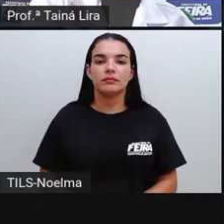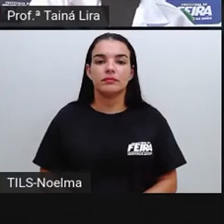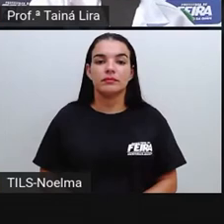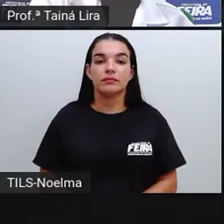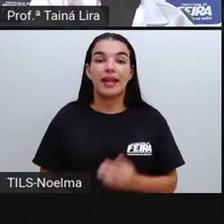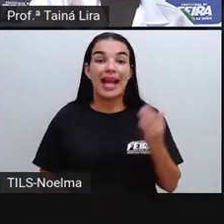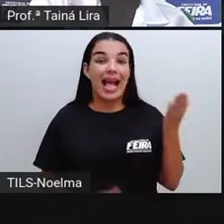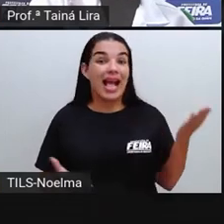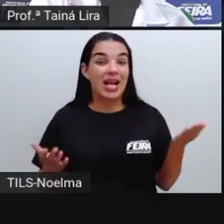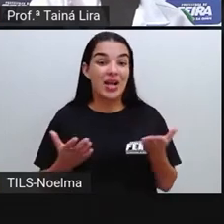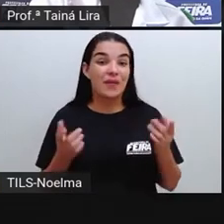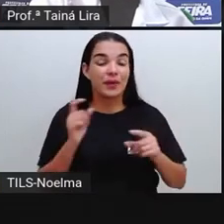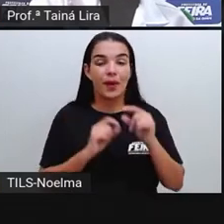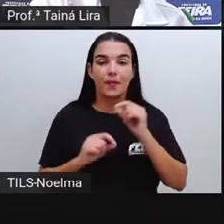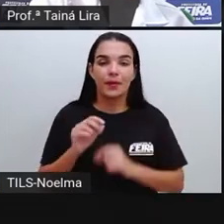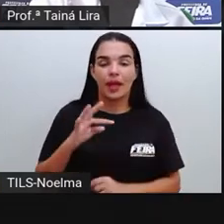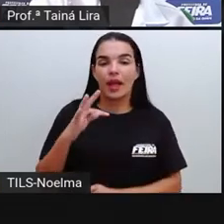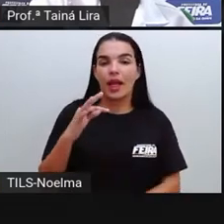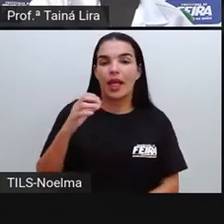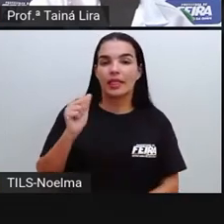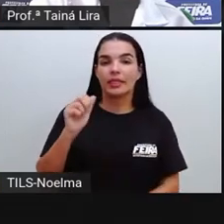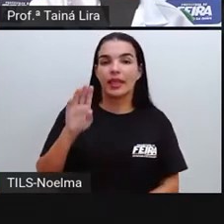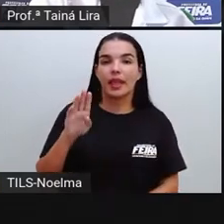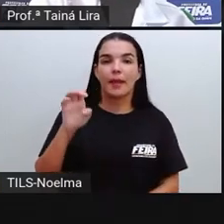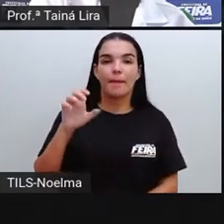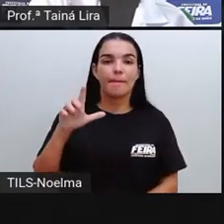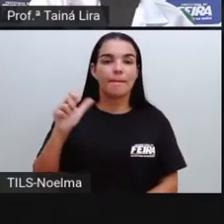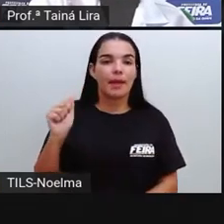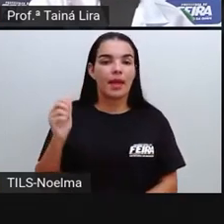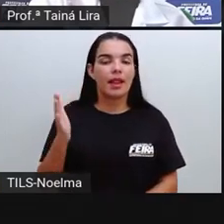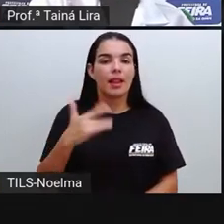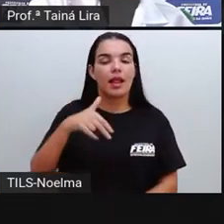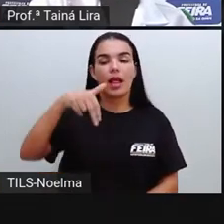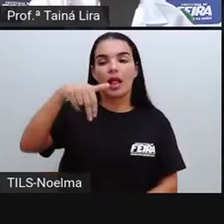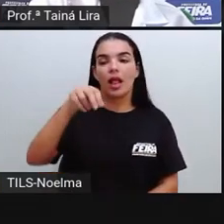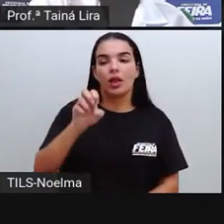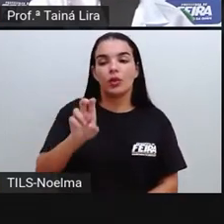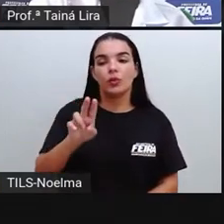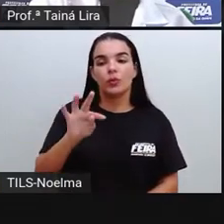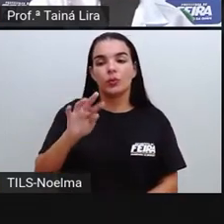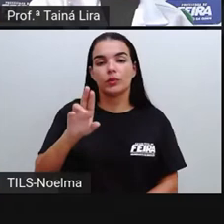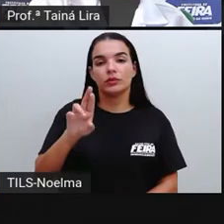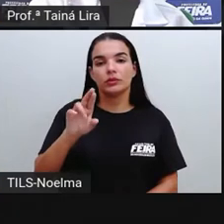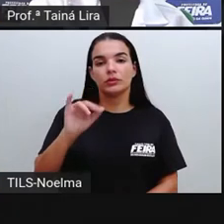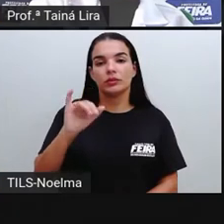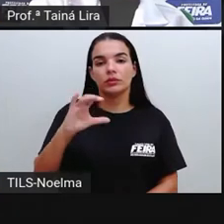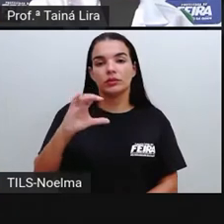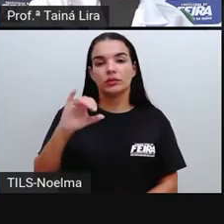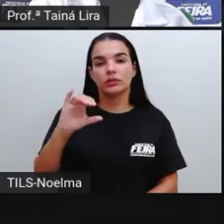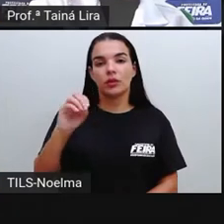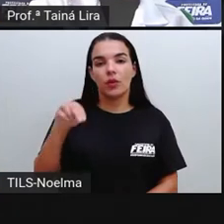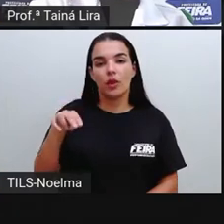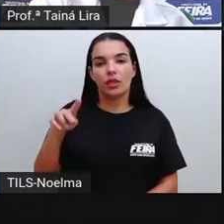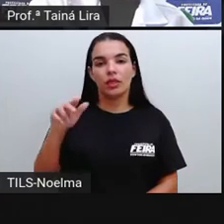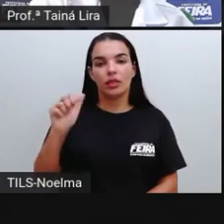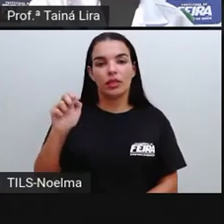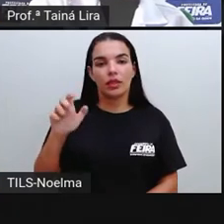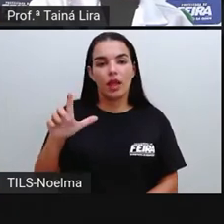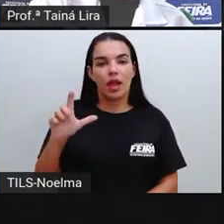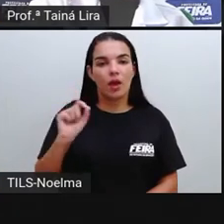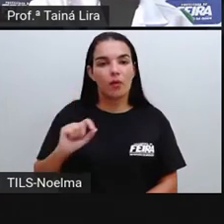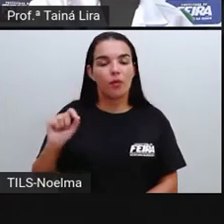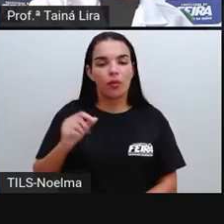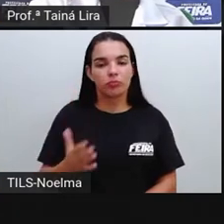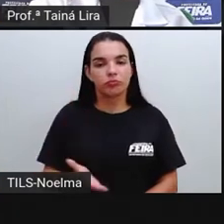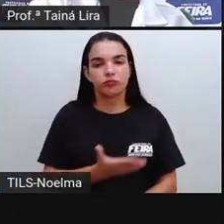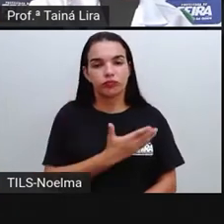E olha lá, além do código de barras, nós temos ali também a tabela nutricional. Quem